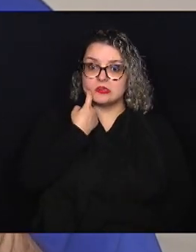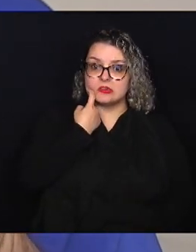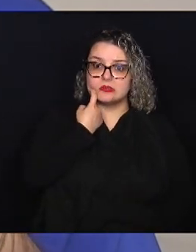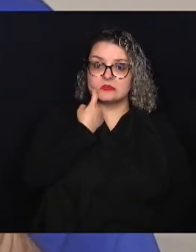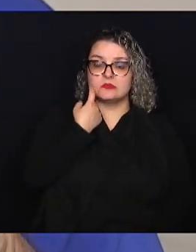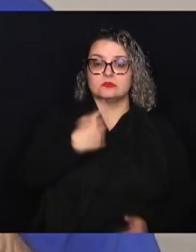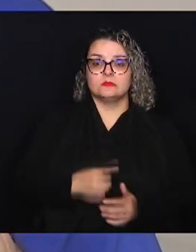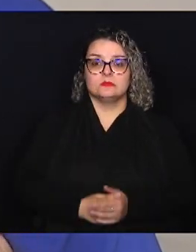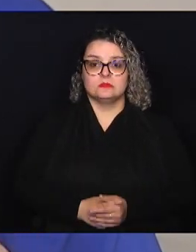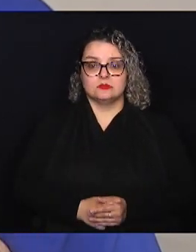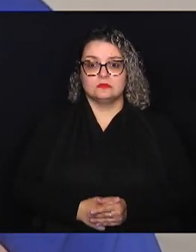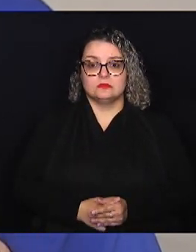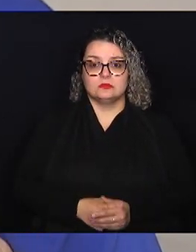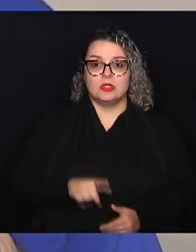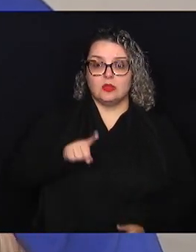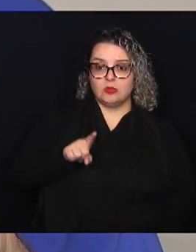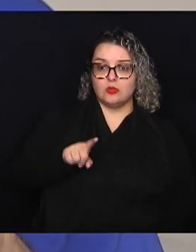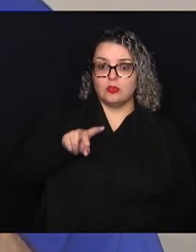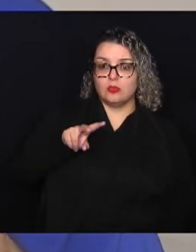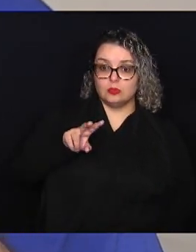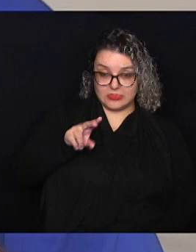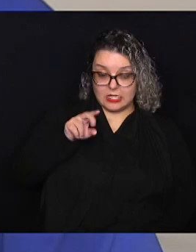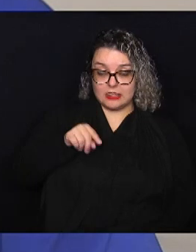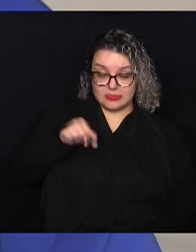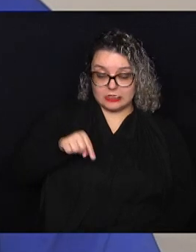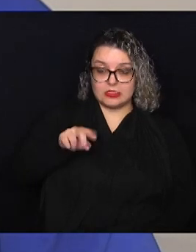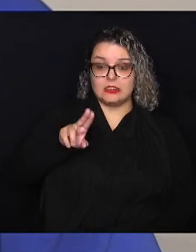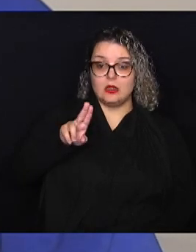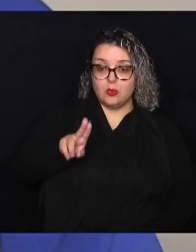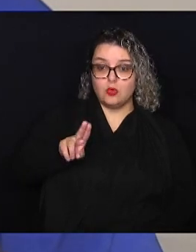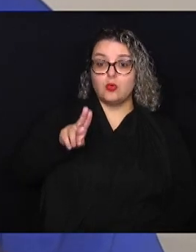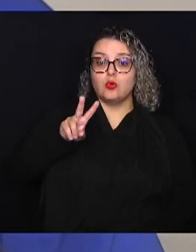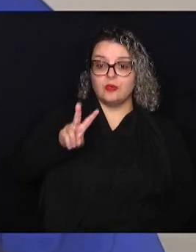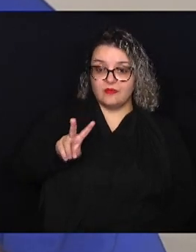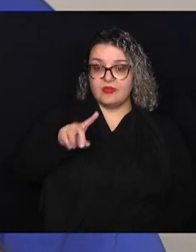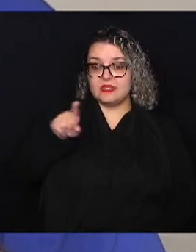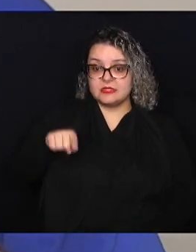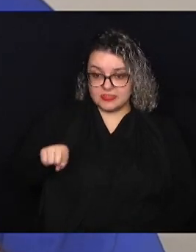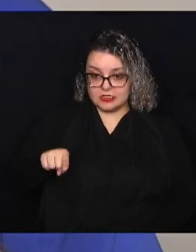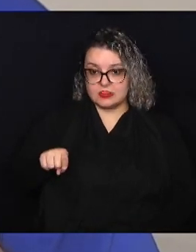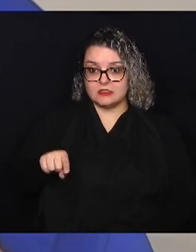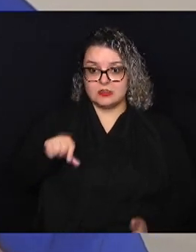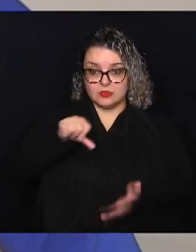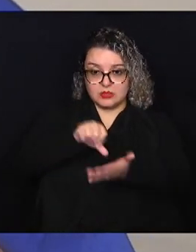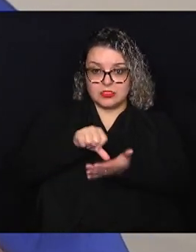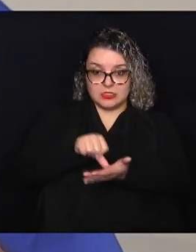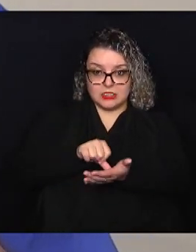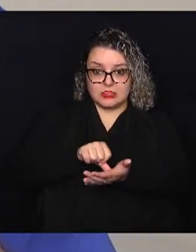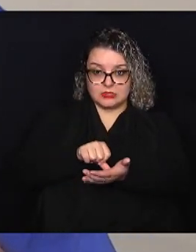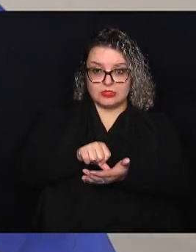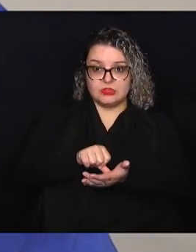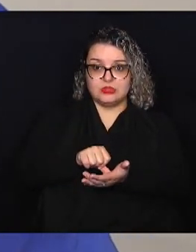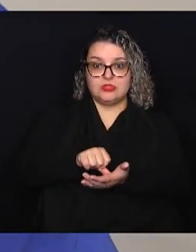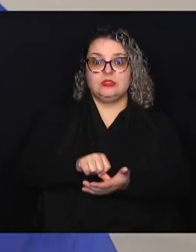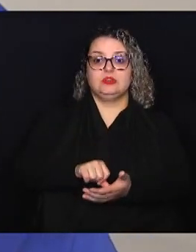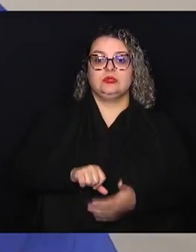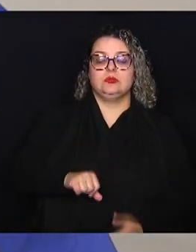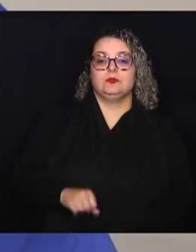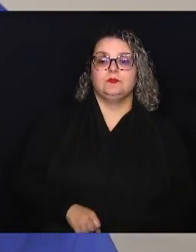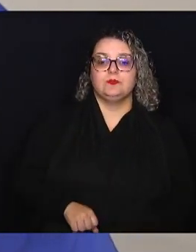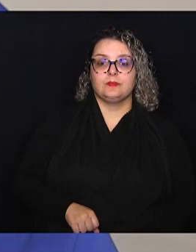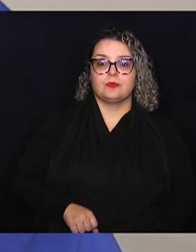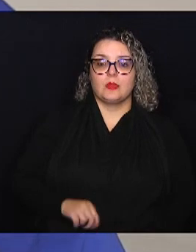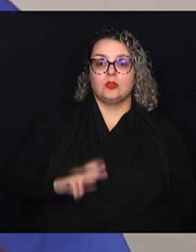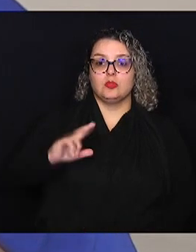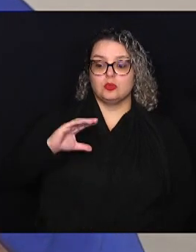UVZ, na Unidade de Vigilância de Zoonoses, no Jardim Chapadão. Não é no